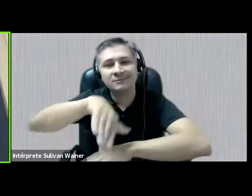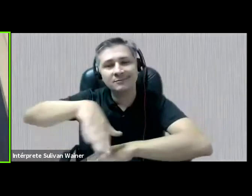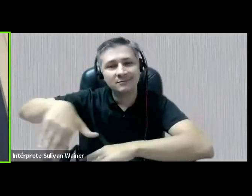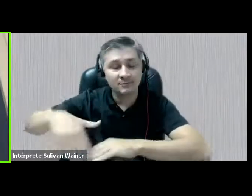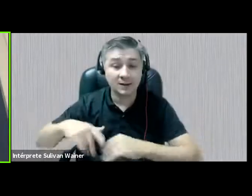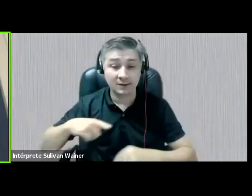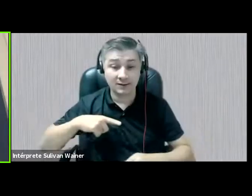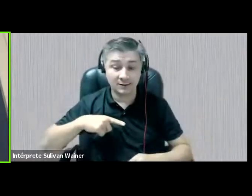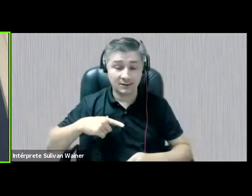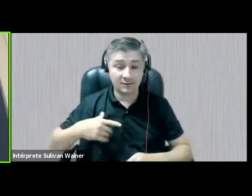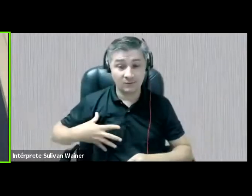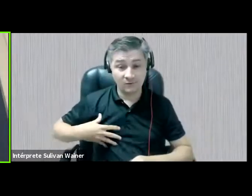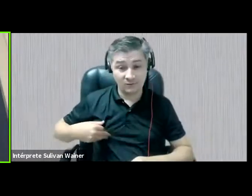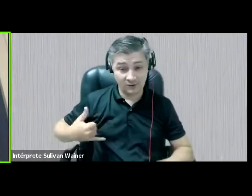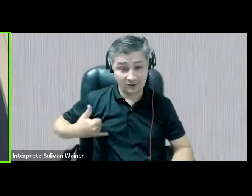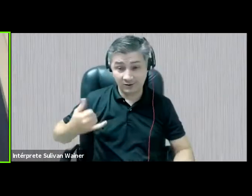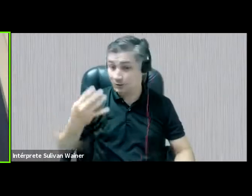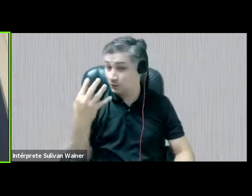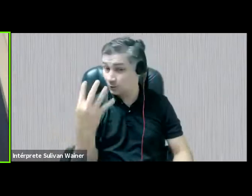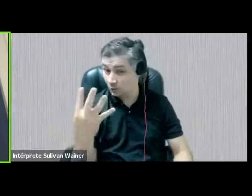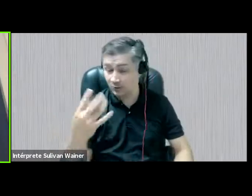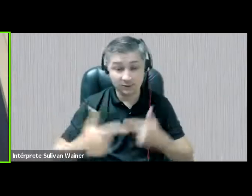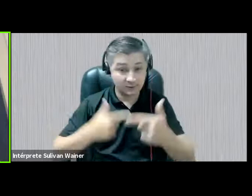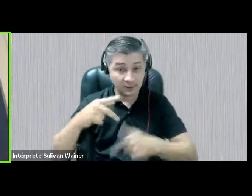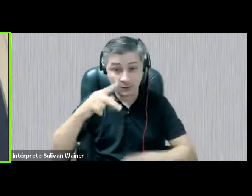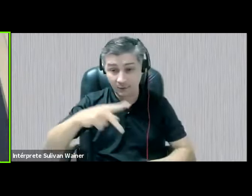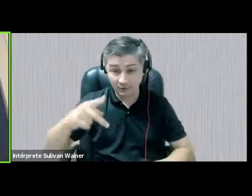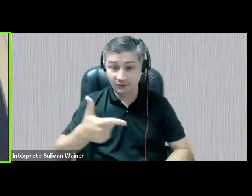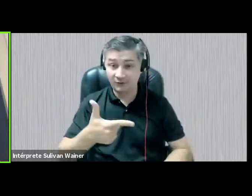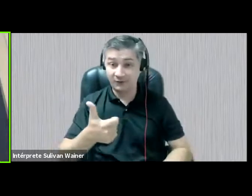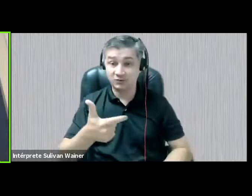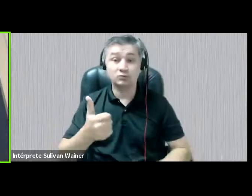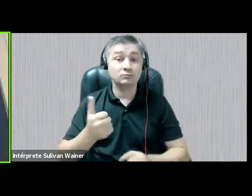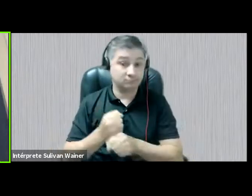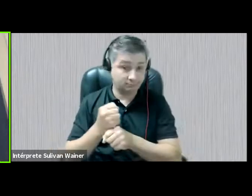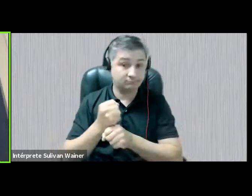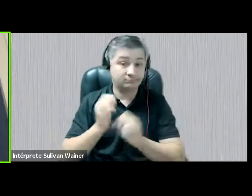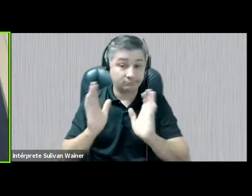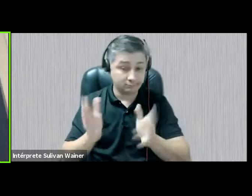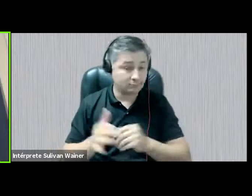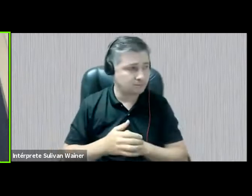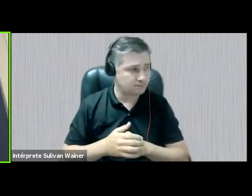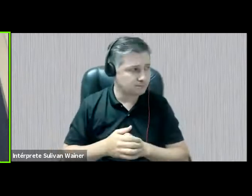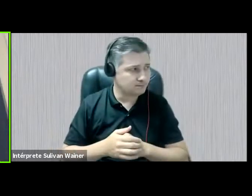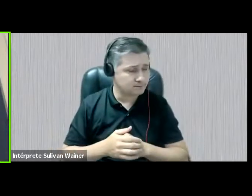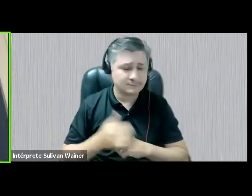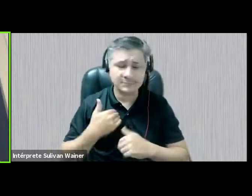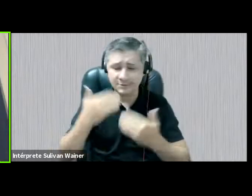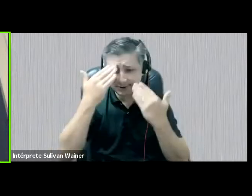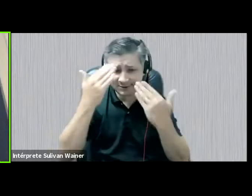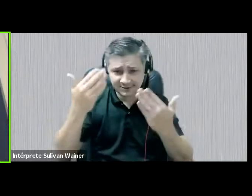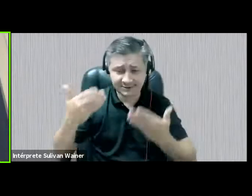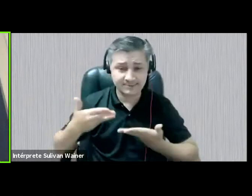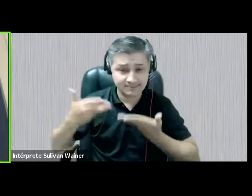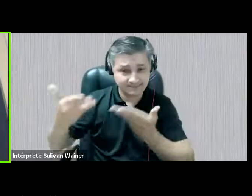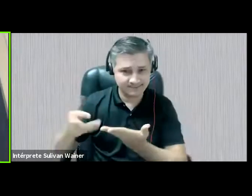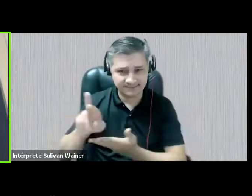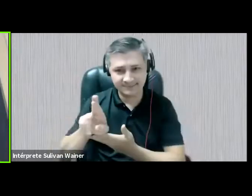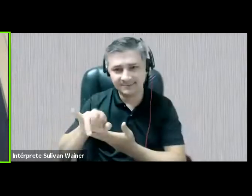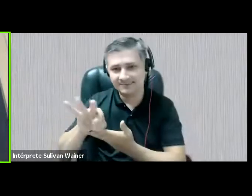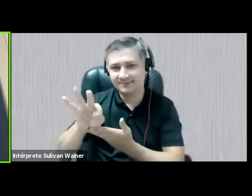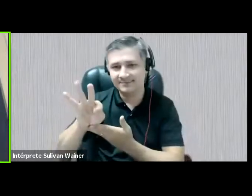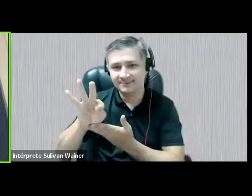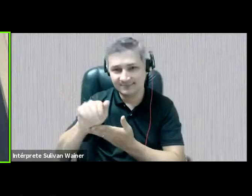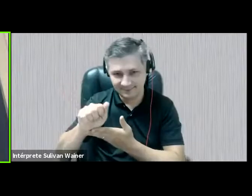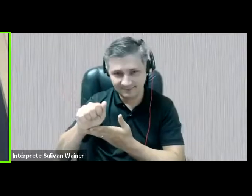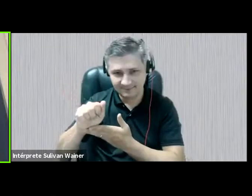uma criança de quatro anos e trabalho como docente em 21. Então, primeiramente, queria agradecer o convite da Rita e também